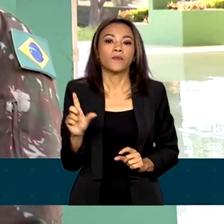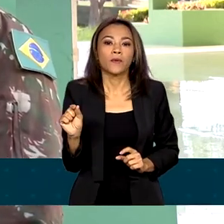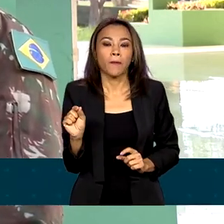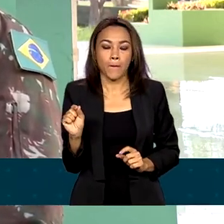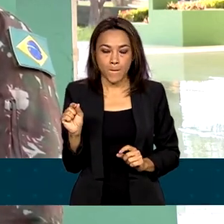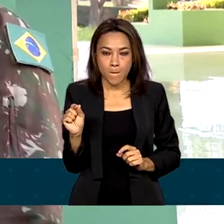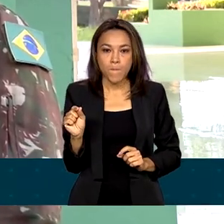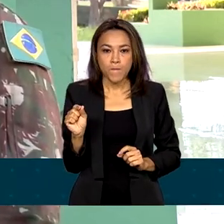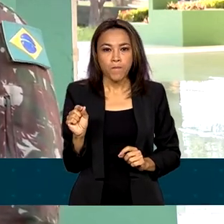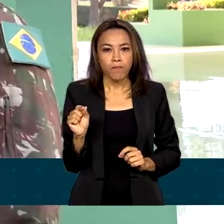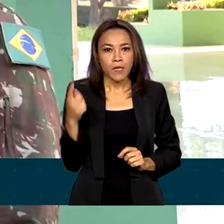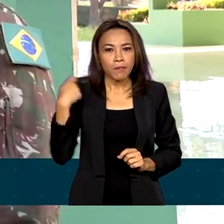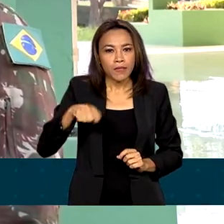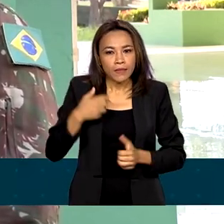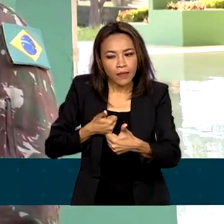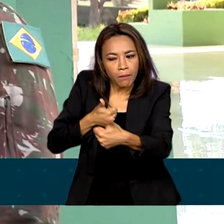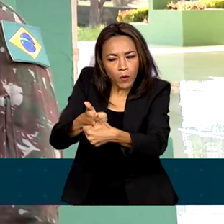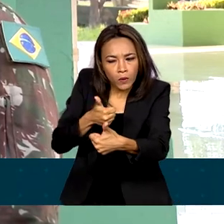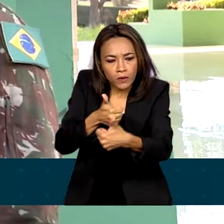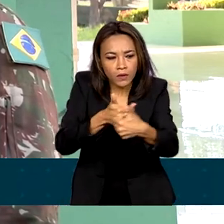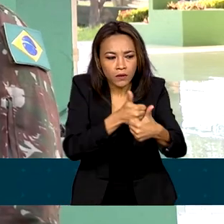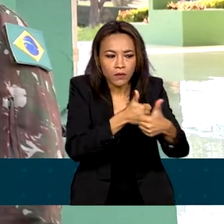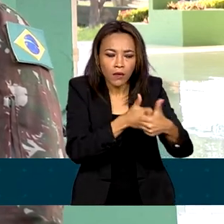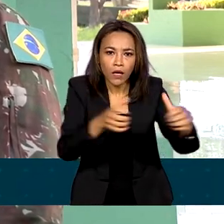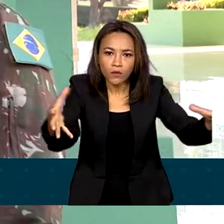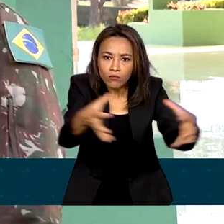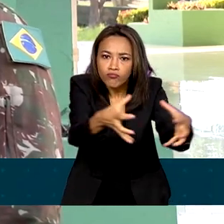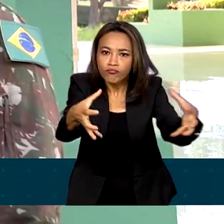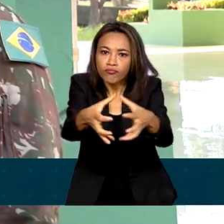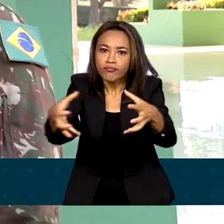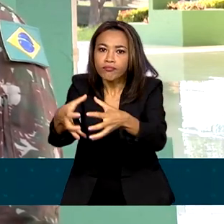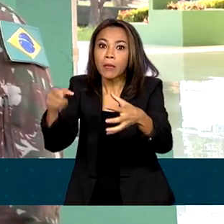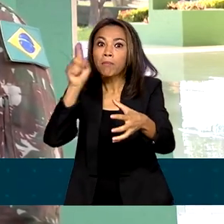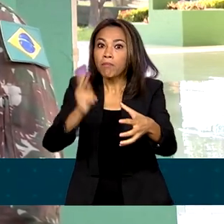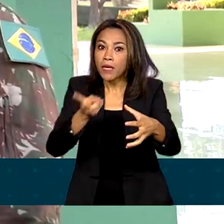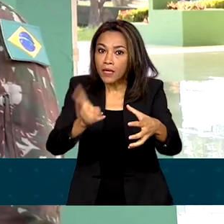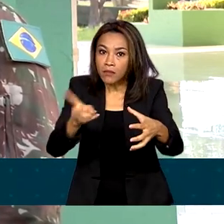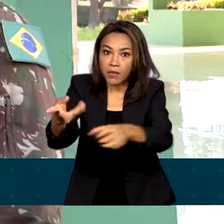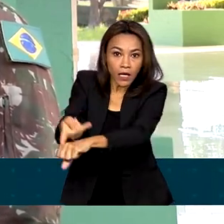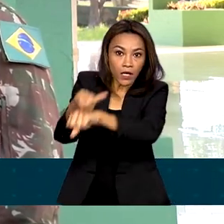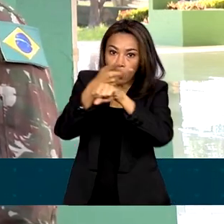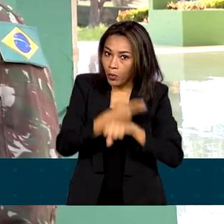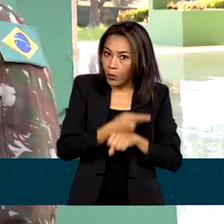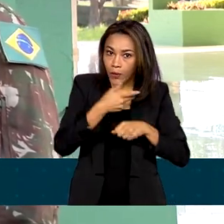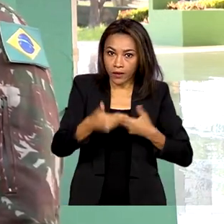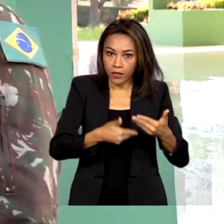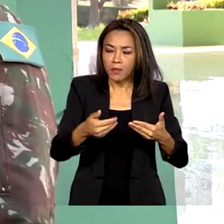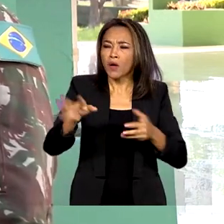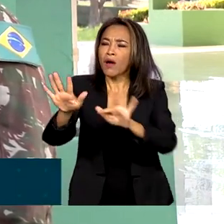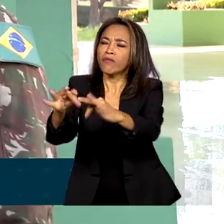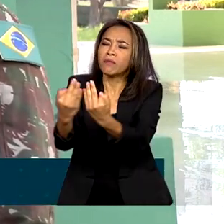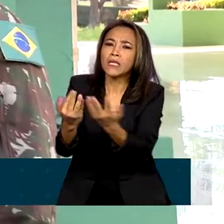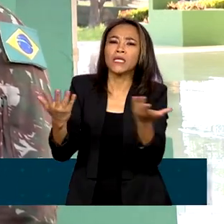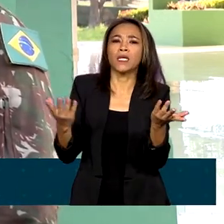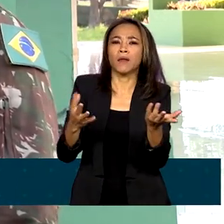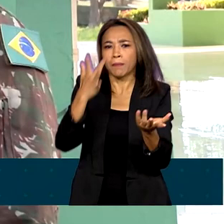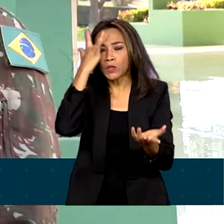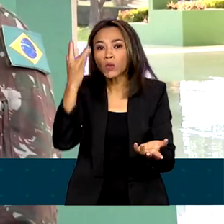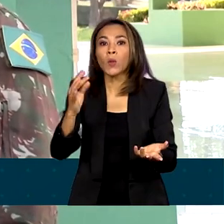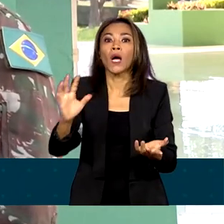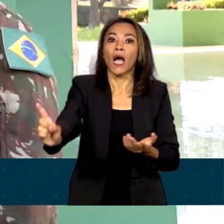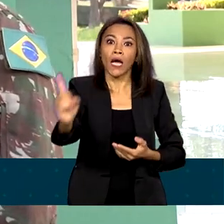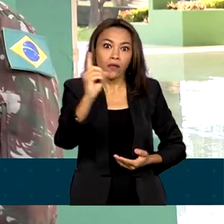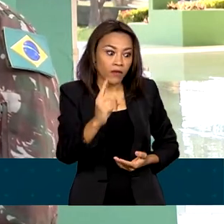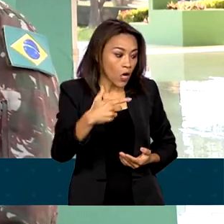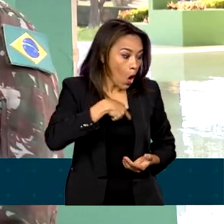se aproximar mais da comunidade. Porque mesmo que o paciente não venha buscar atendimento, algum familiar, algum conhecido vai falar Ah,